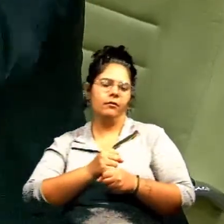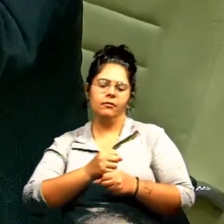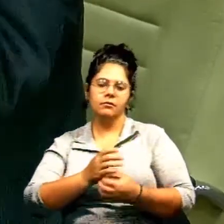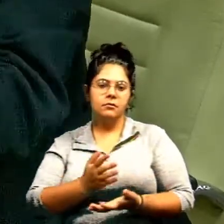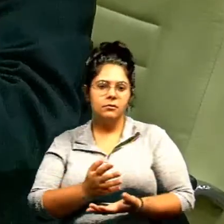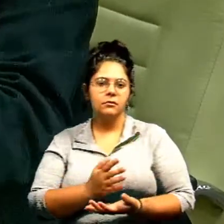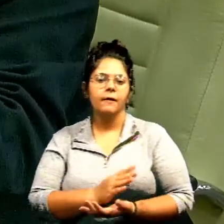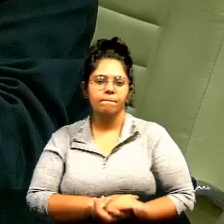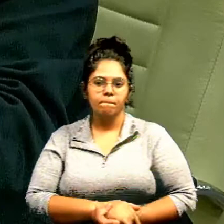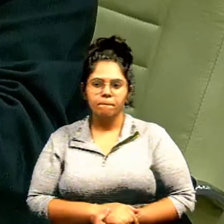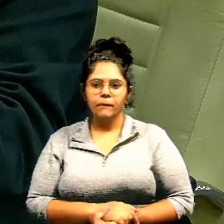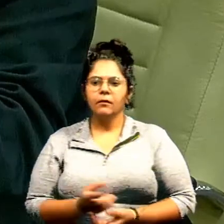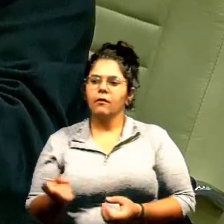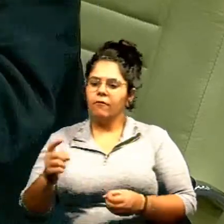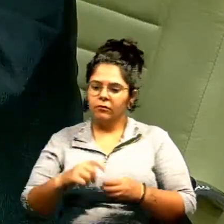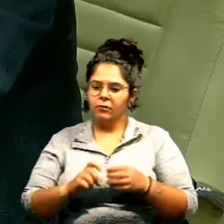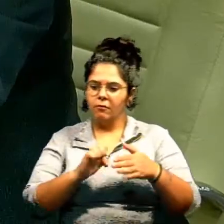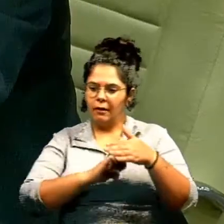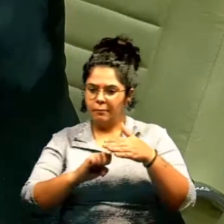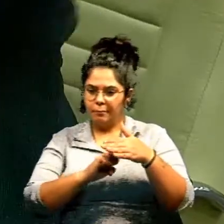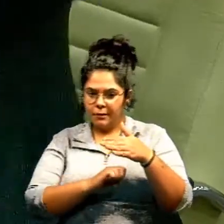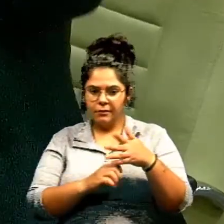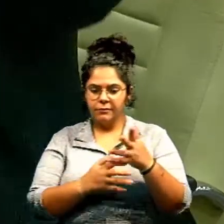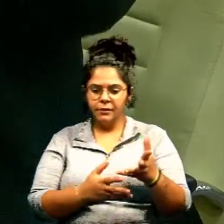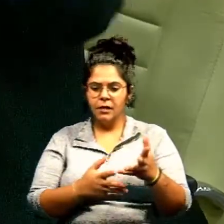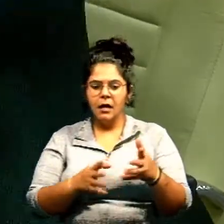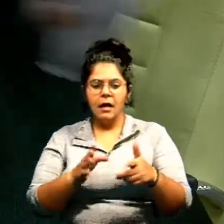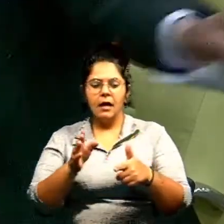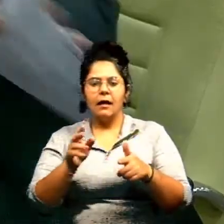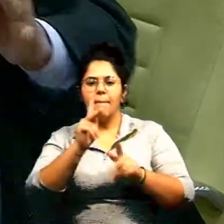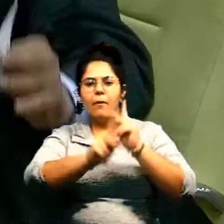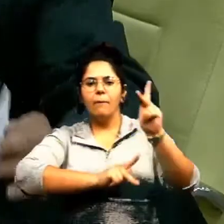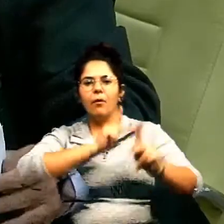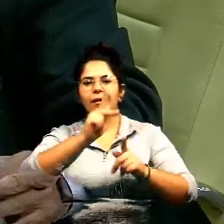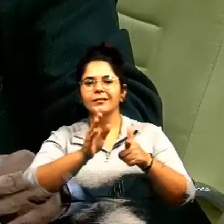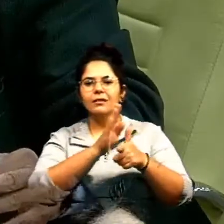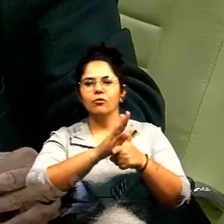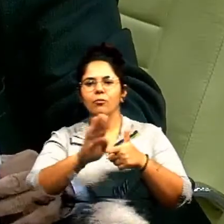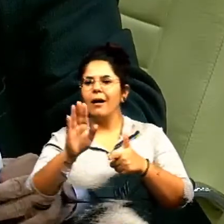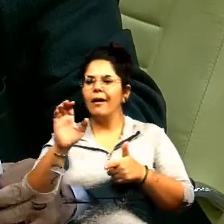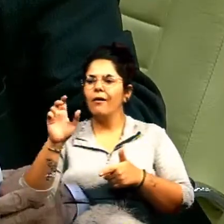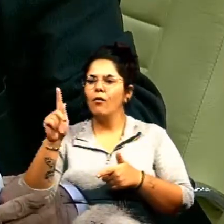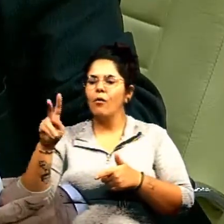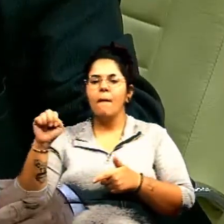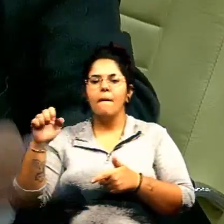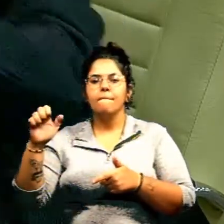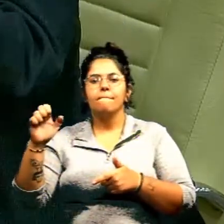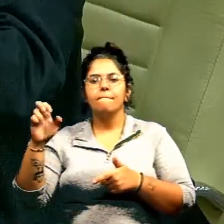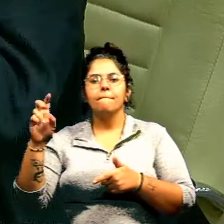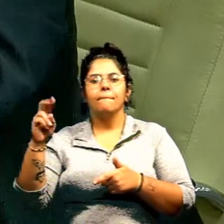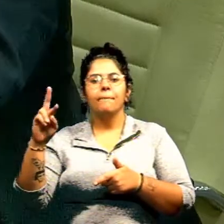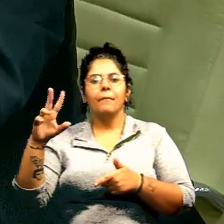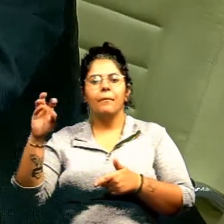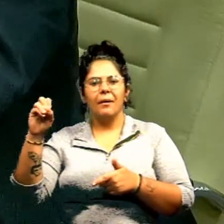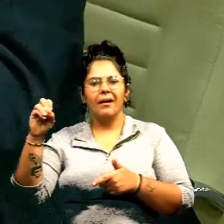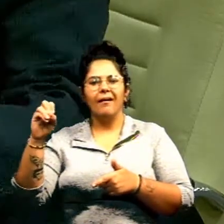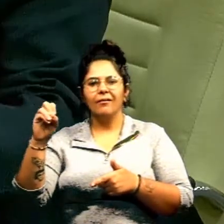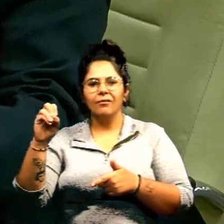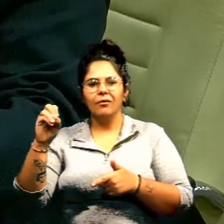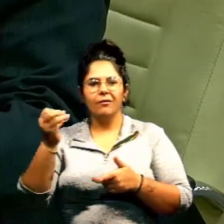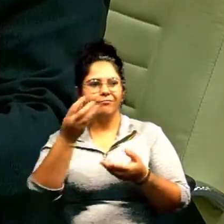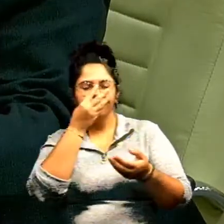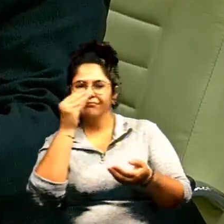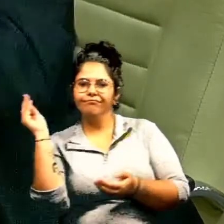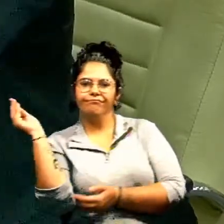empréstimo de 780 milhões e o povo do Setor Pedro seria jogado as traças. Não iria recapear